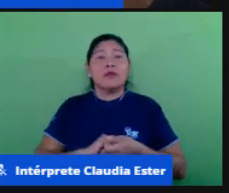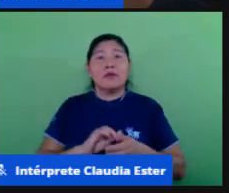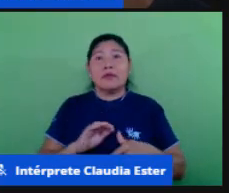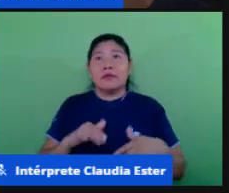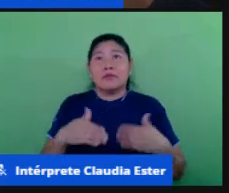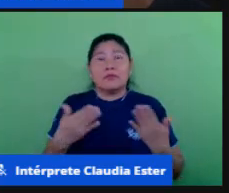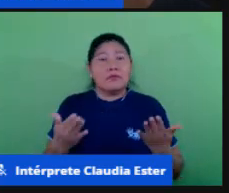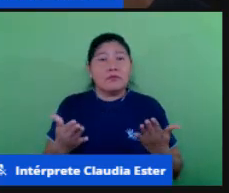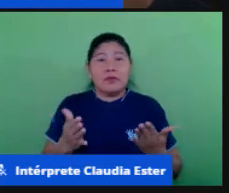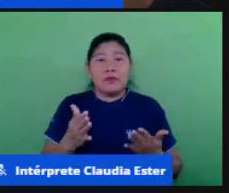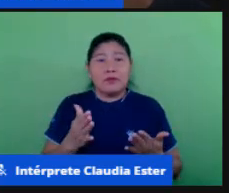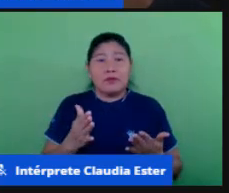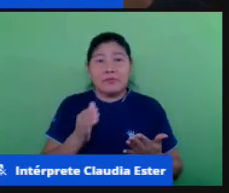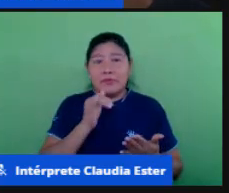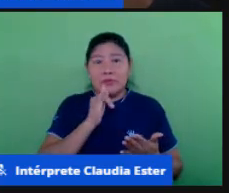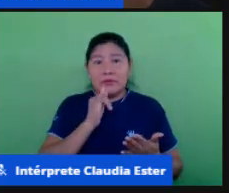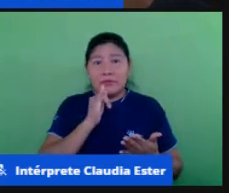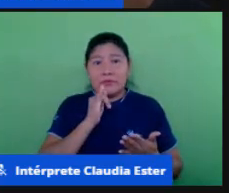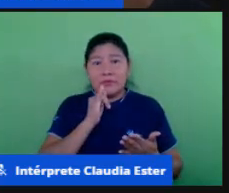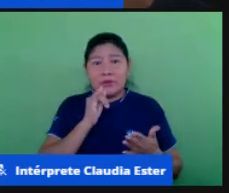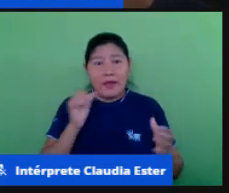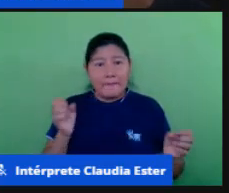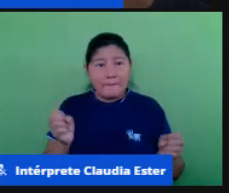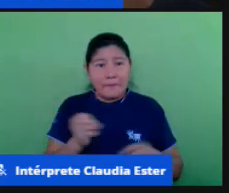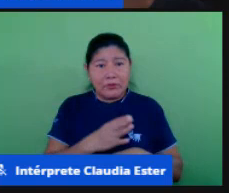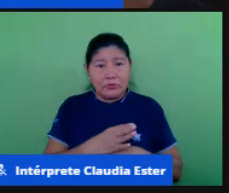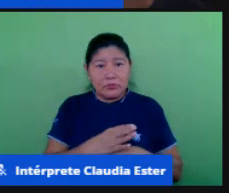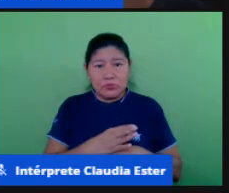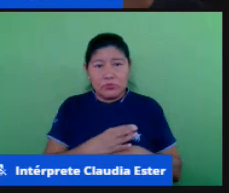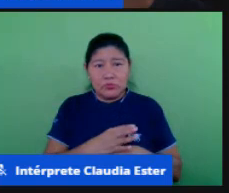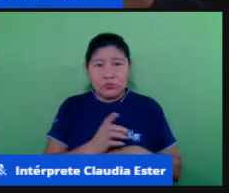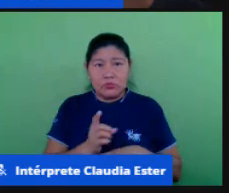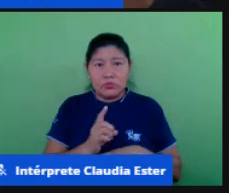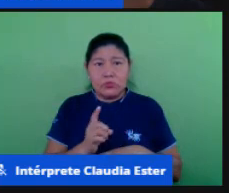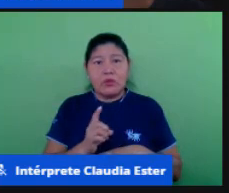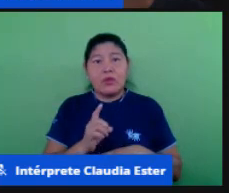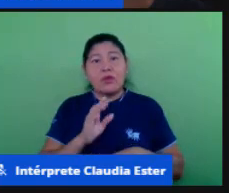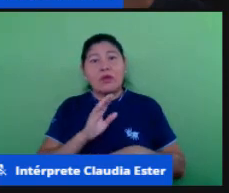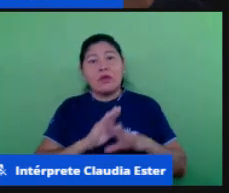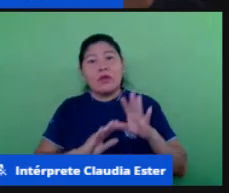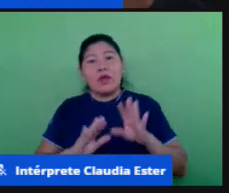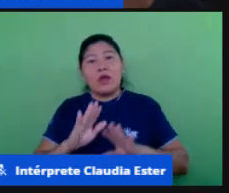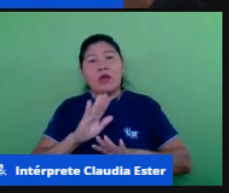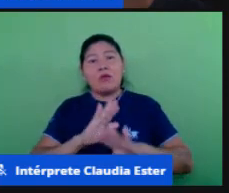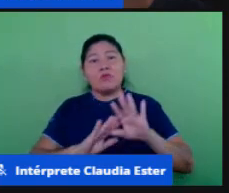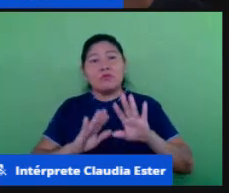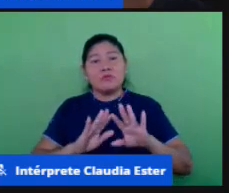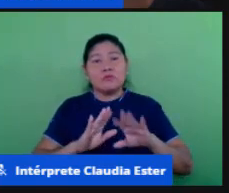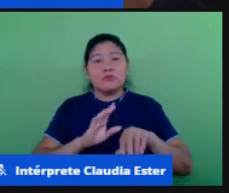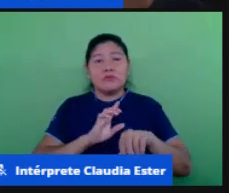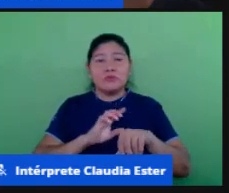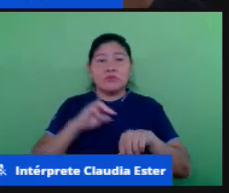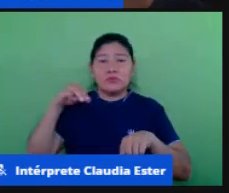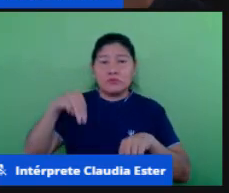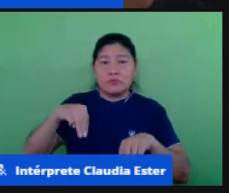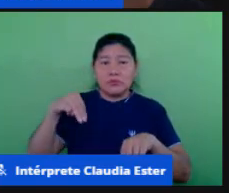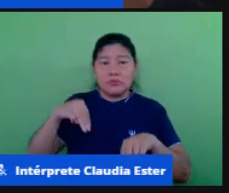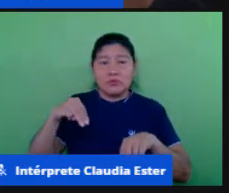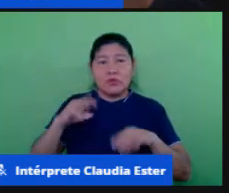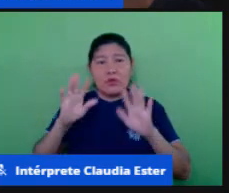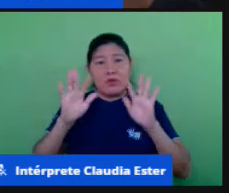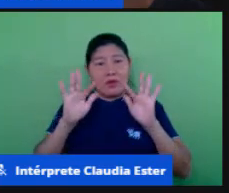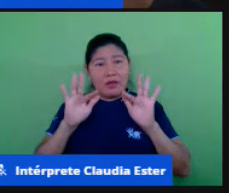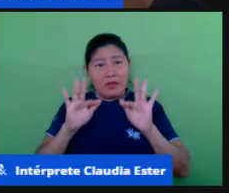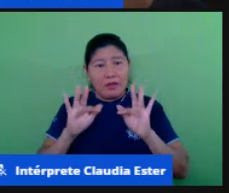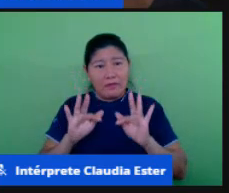esteja por último e não está porque a live não termina agora mas daqui a alguns minutos essa nossa gravação